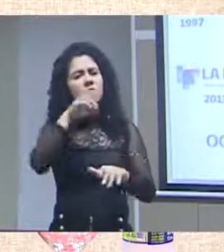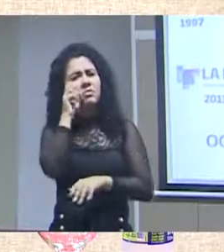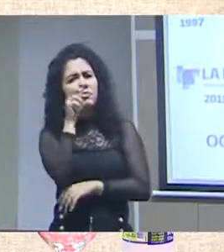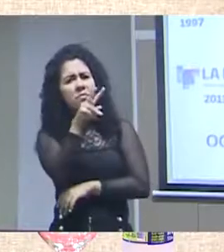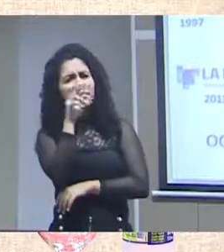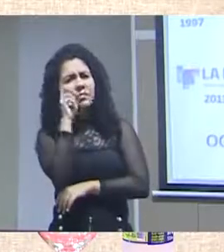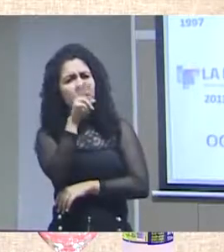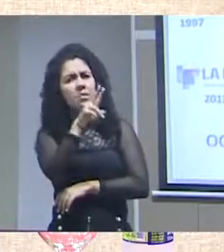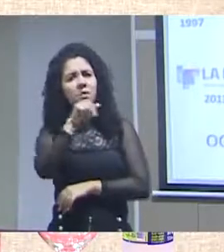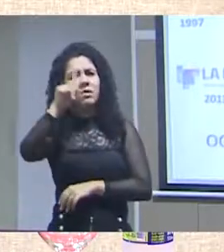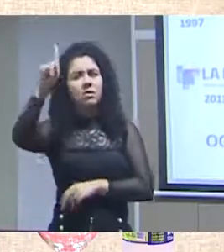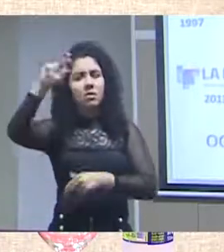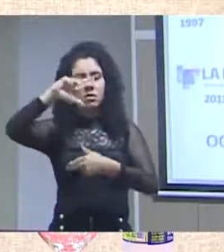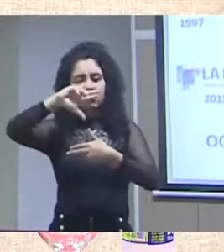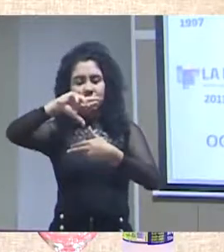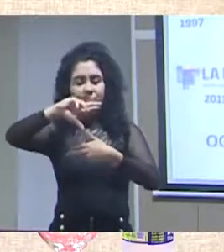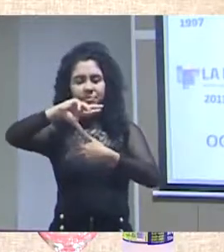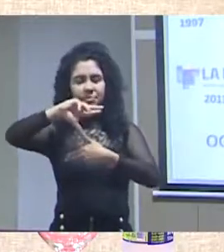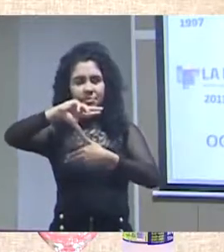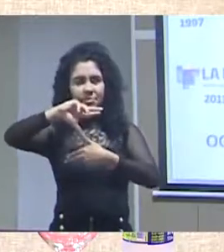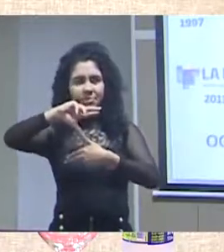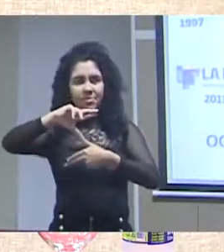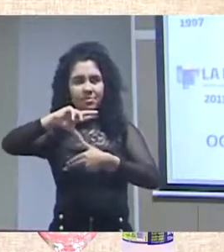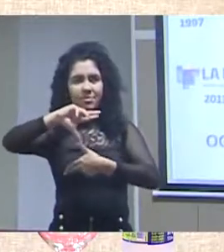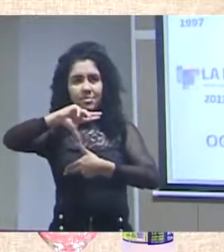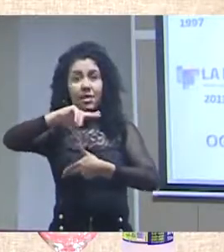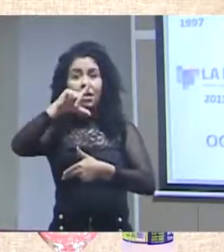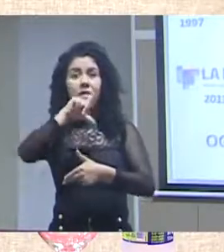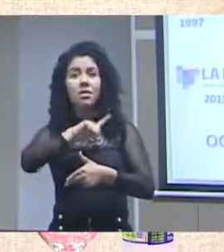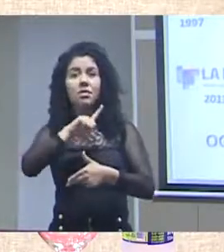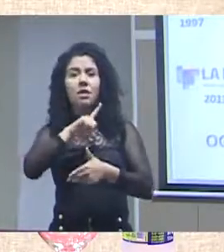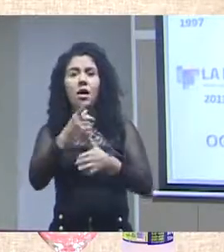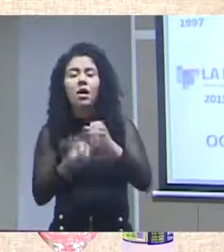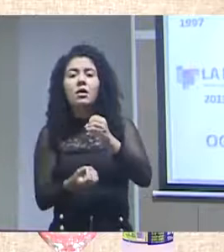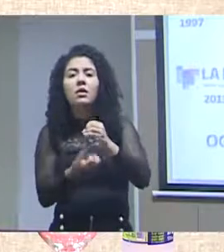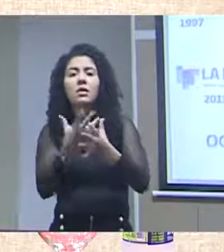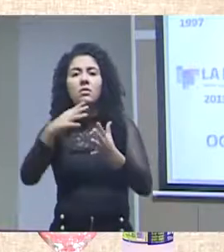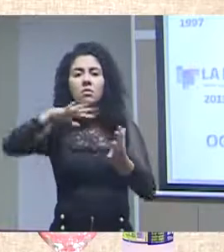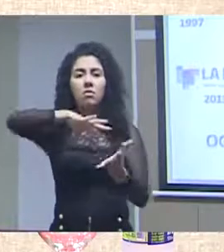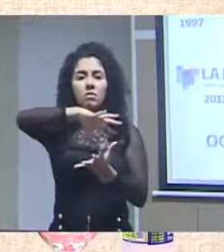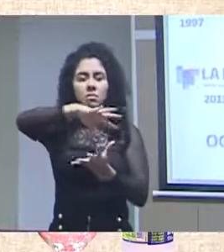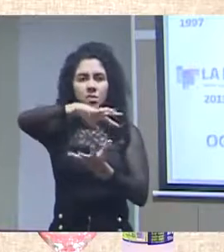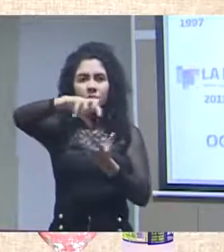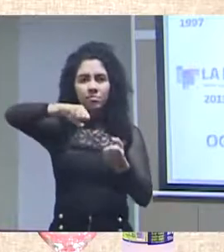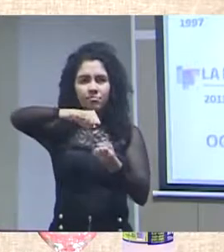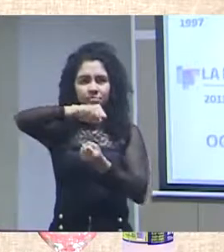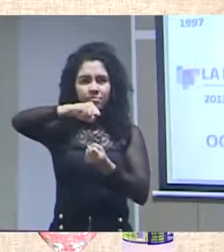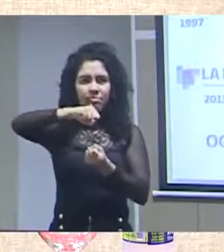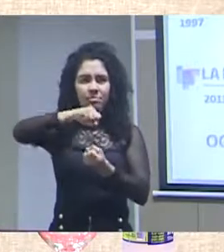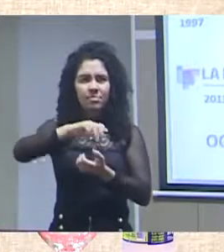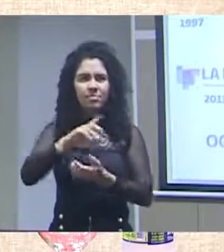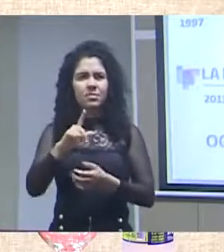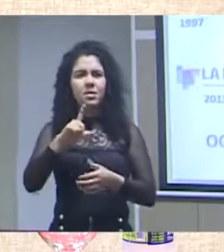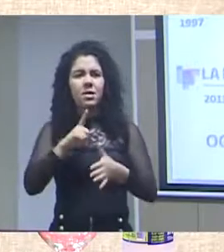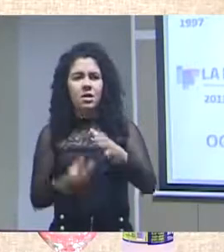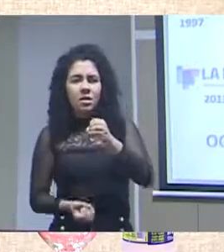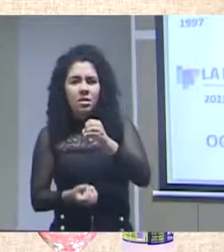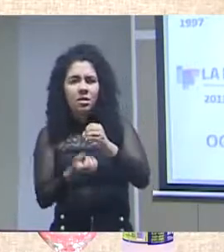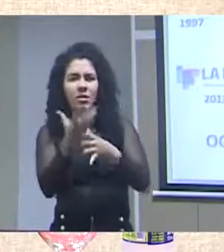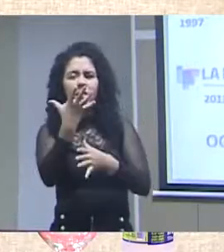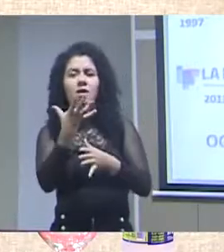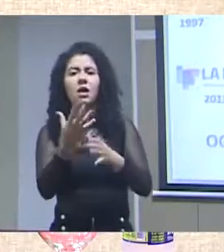vai vendo que, na América Latina, vai se construindo um ecossistema muito importante no sentido de criar